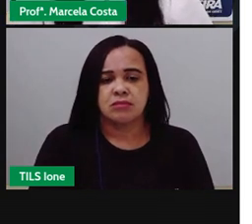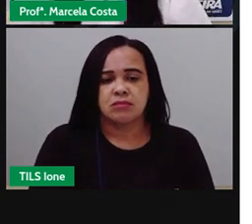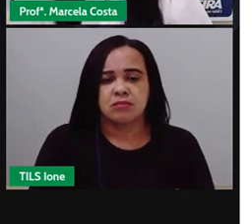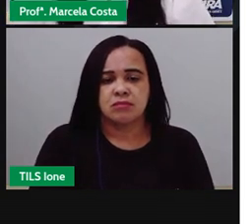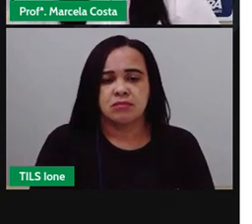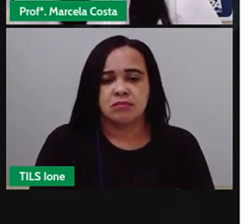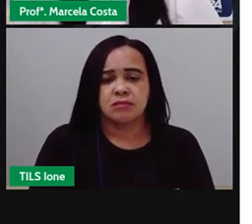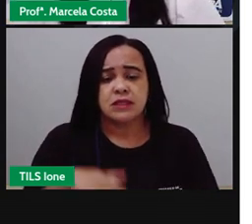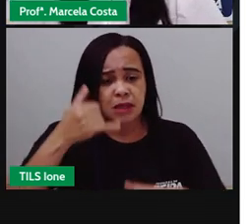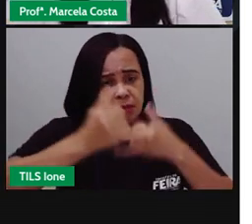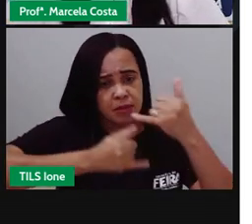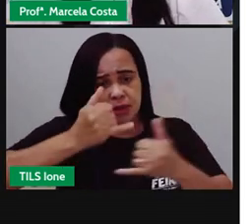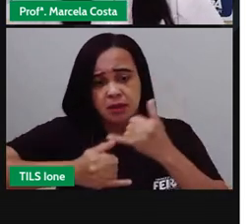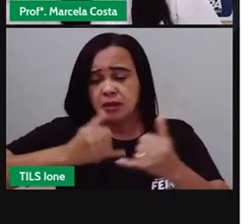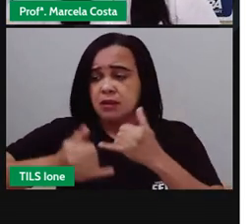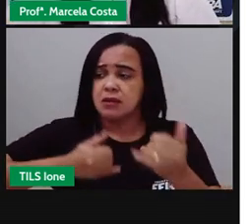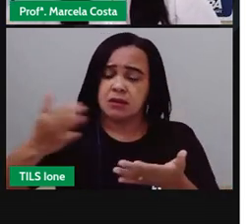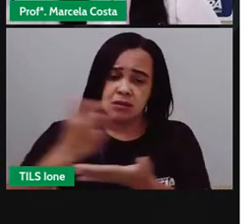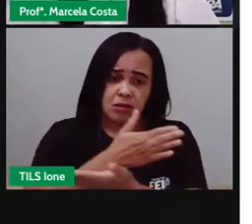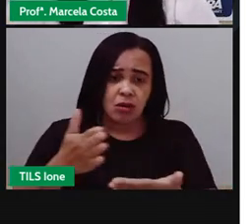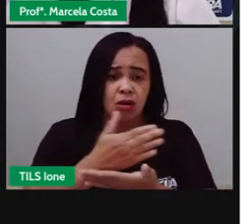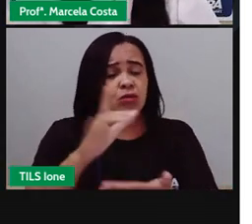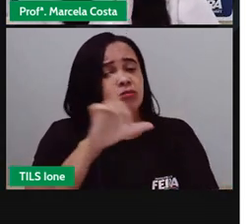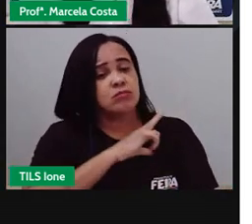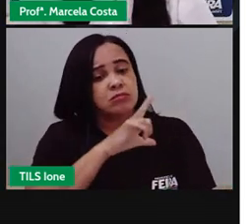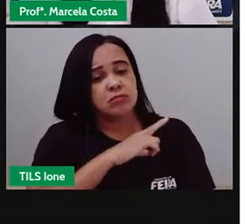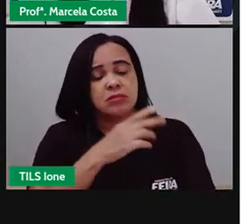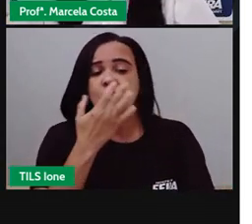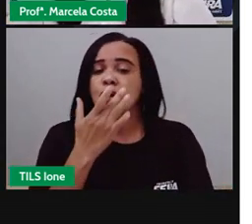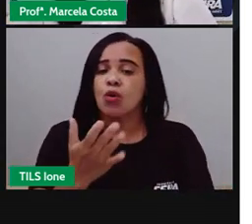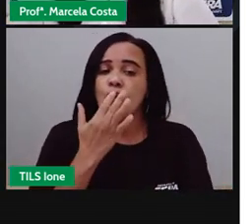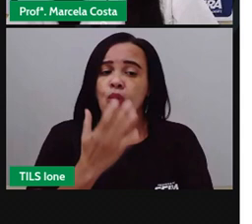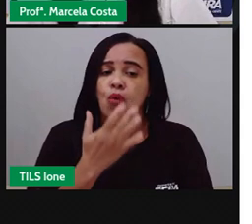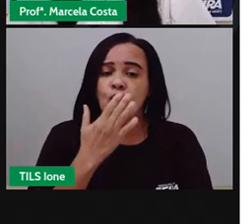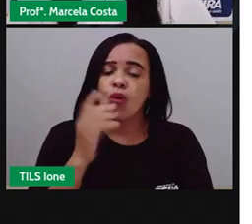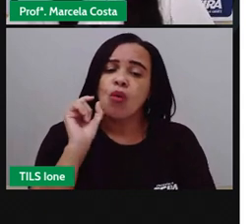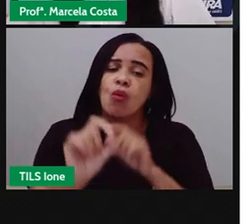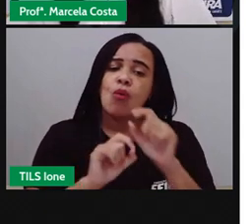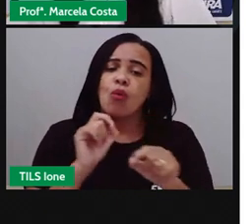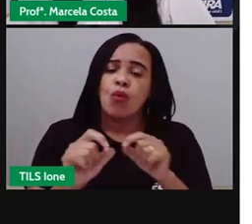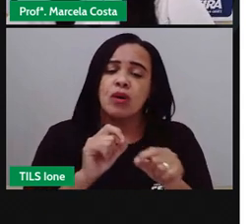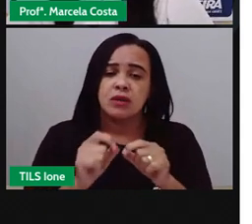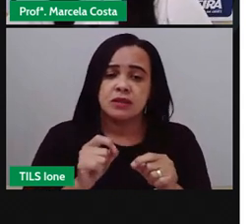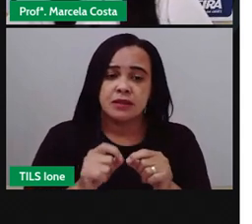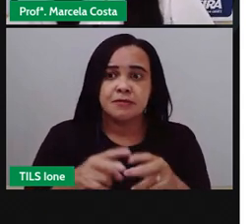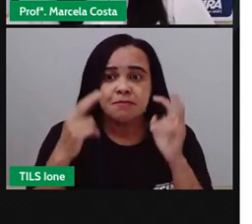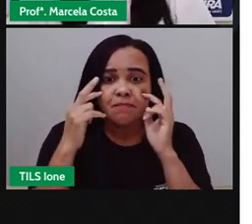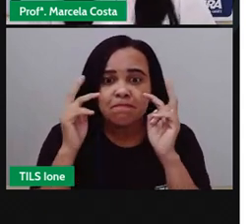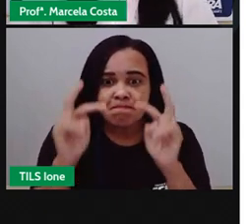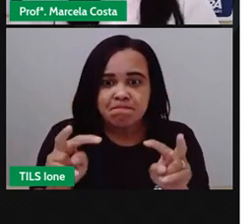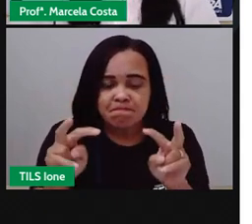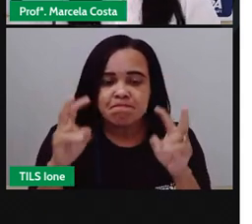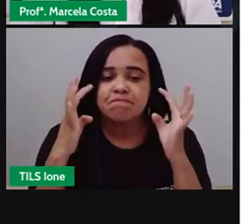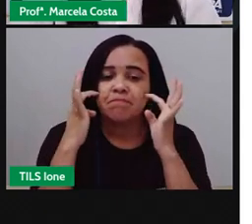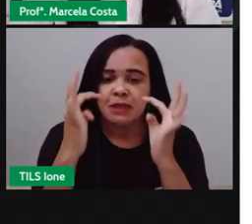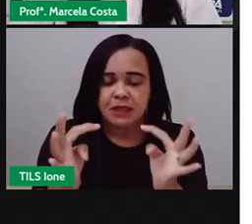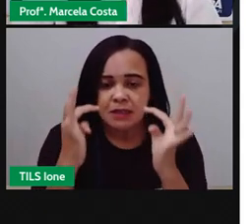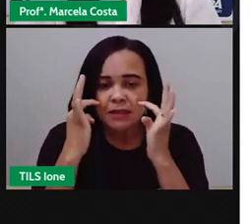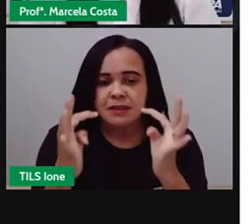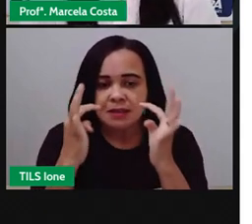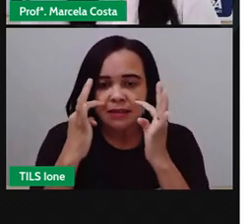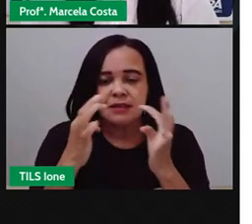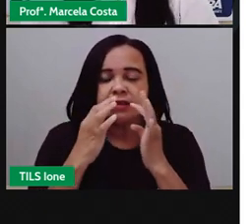brinquedos que eu vou mostrar aqui para vocês. E aí, eu vou pedir para você observar as